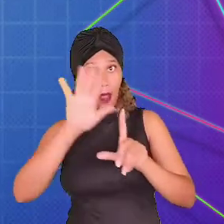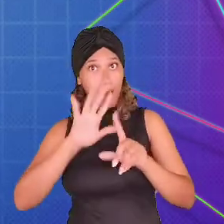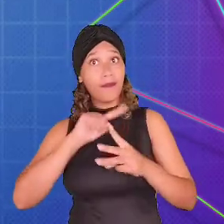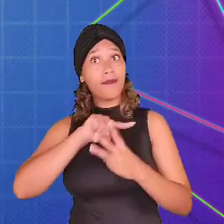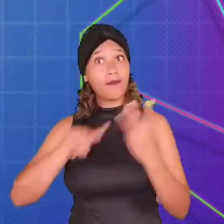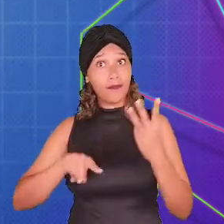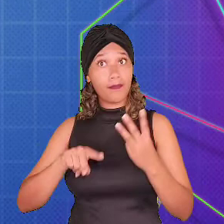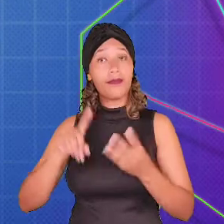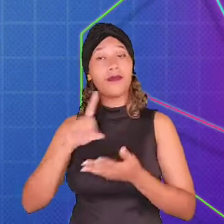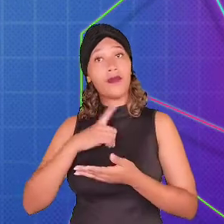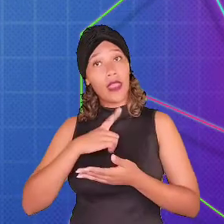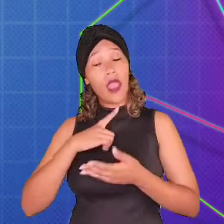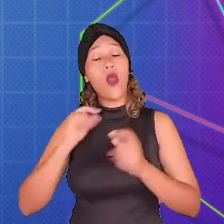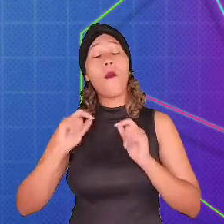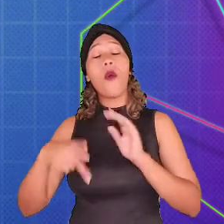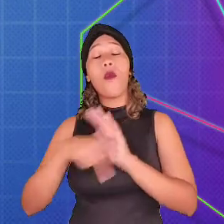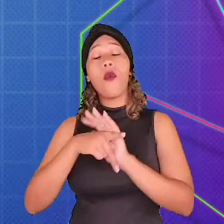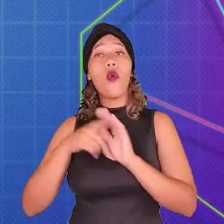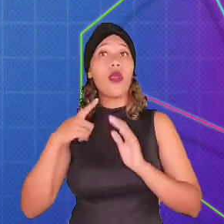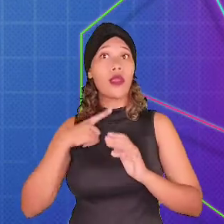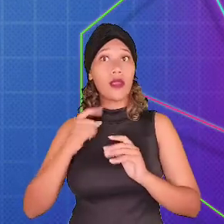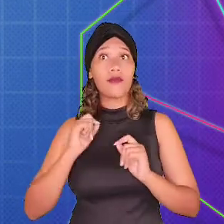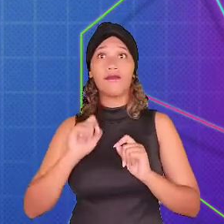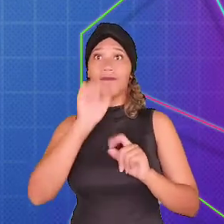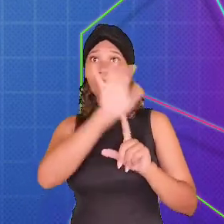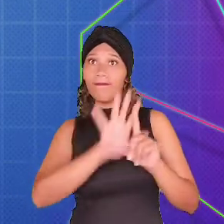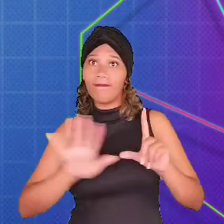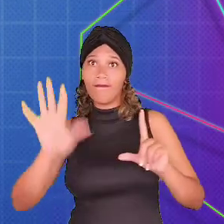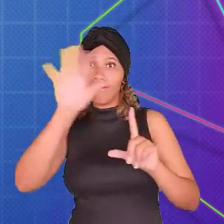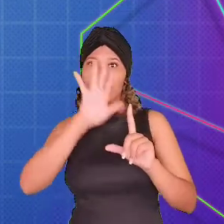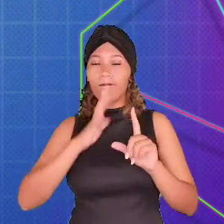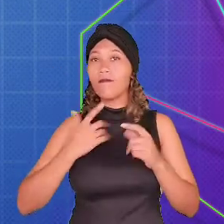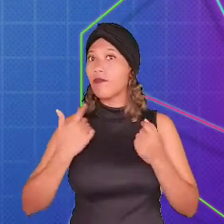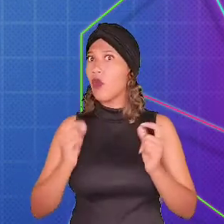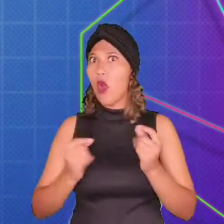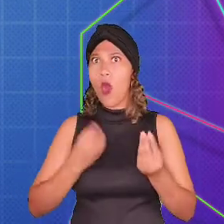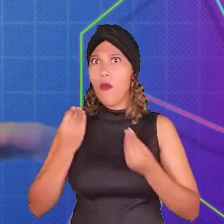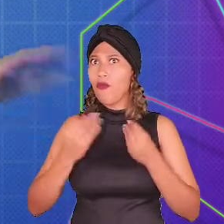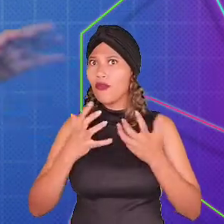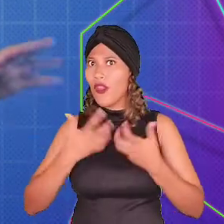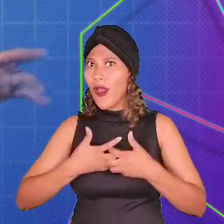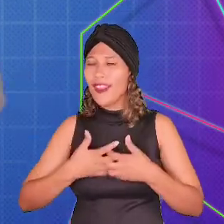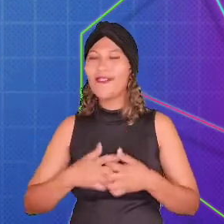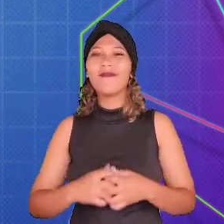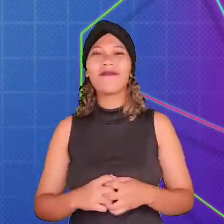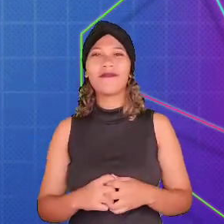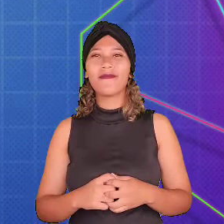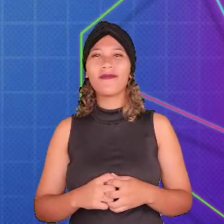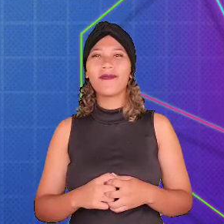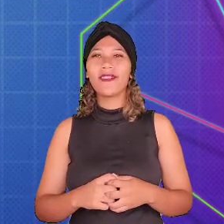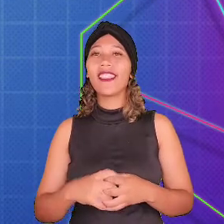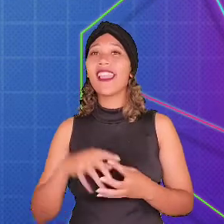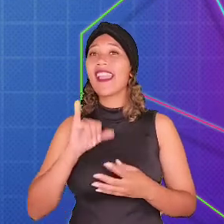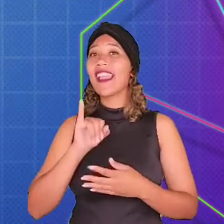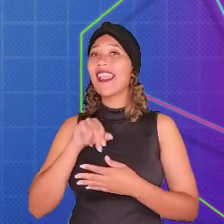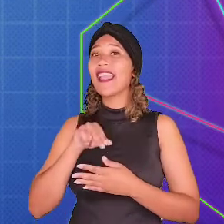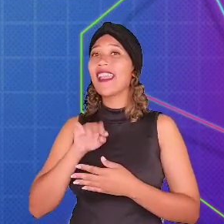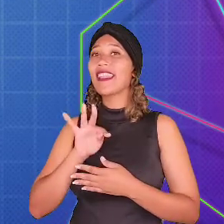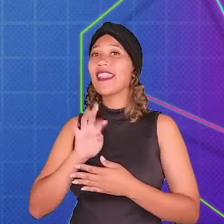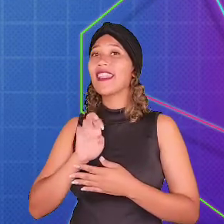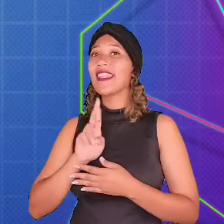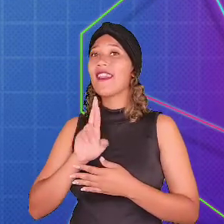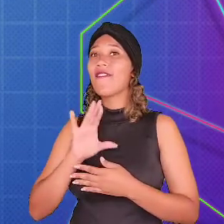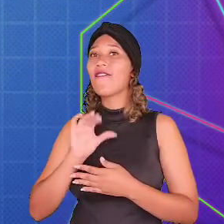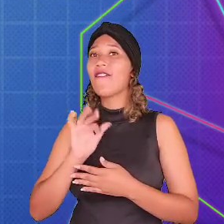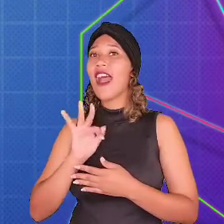importante dentro do jogo é a interface. Vamos descobrir como ela funciona? Interface é o que irá transmitir para o